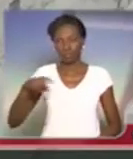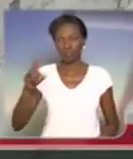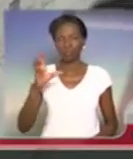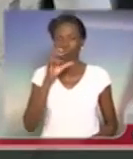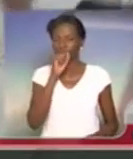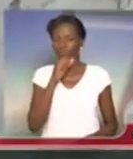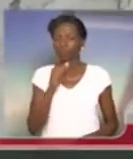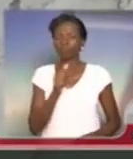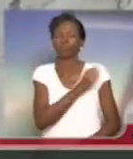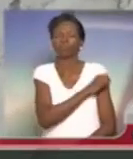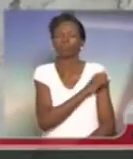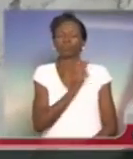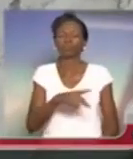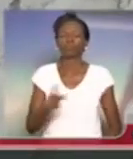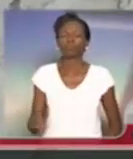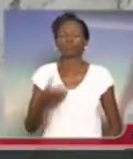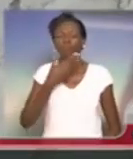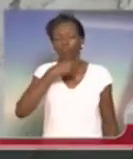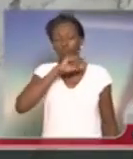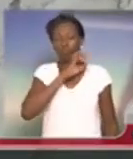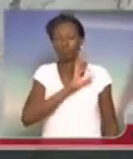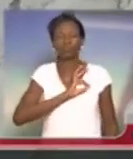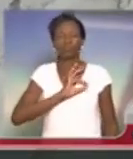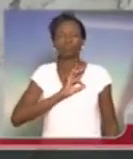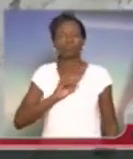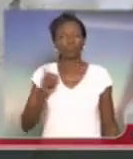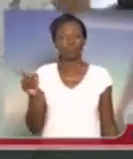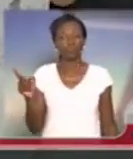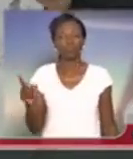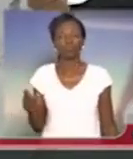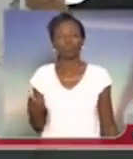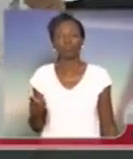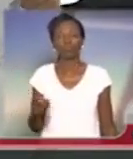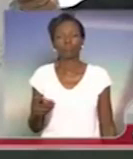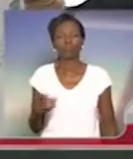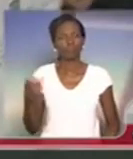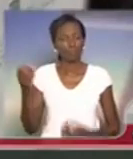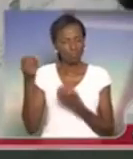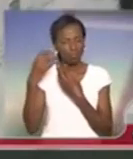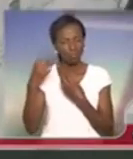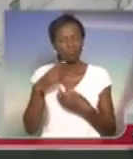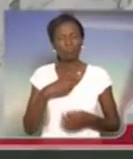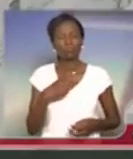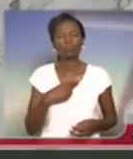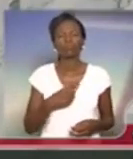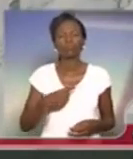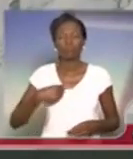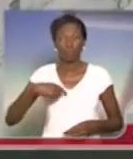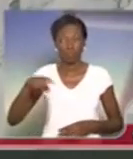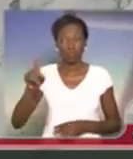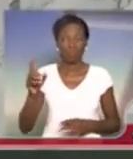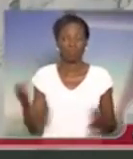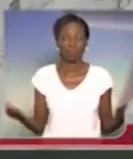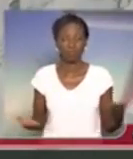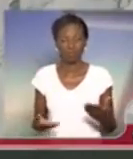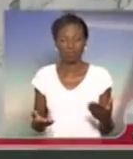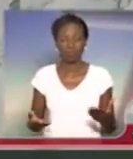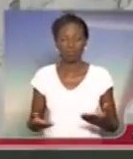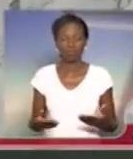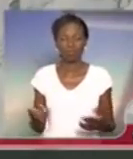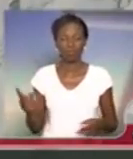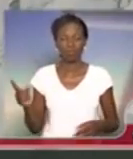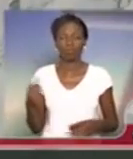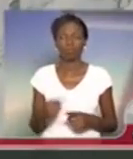alunos, com os professores, com os pais. Polícia estava lá. E nós temos informação, inclusive, vou me dirigir para lá agora, porque tem